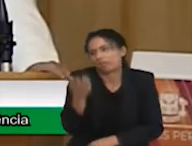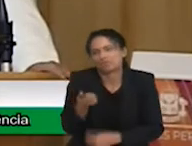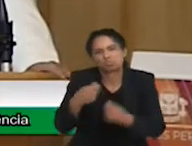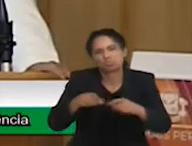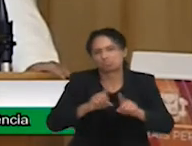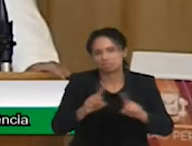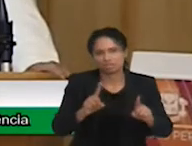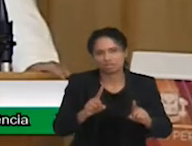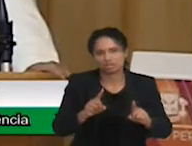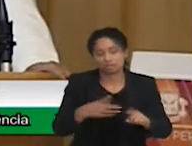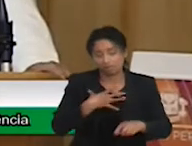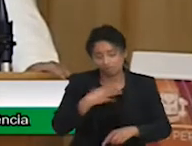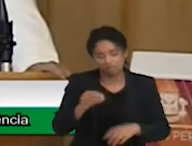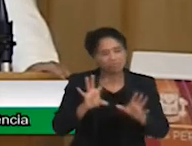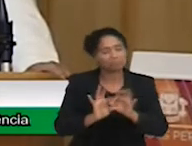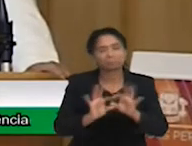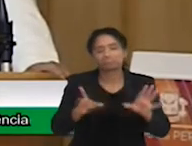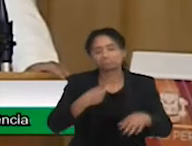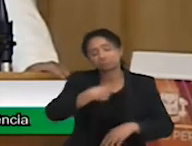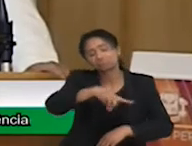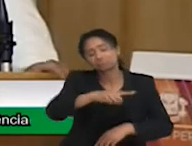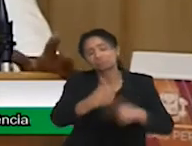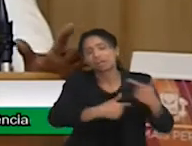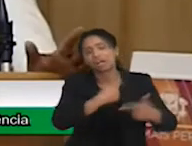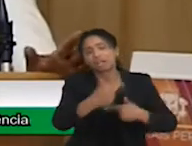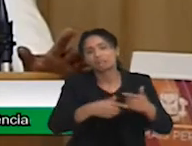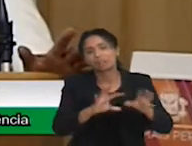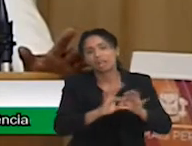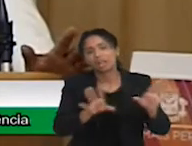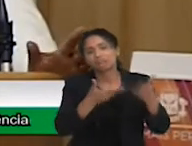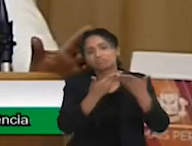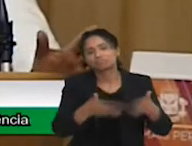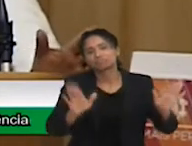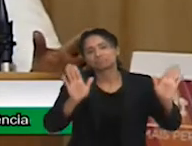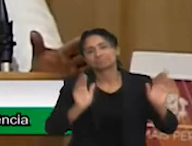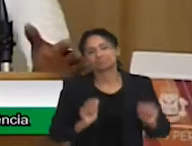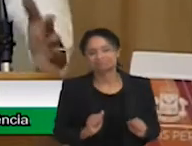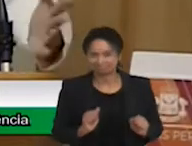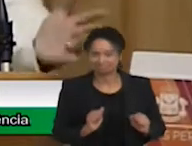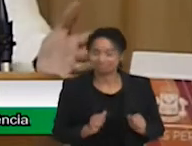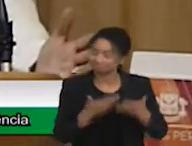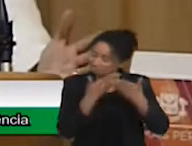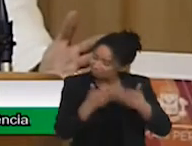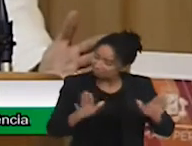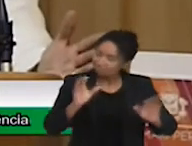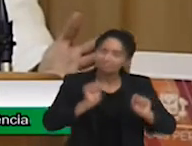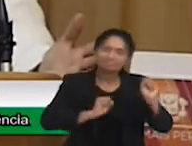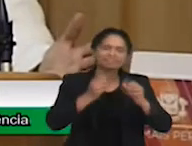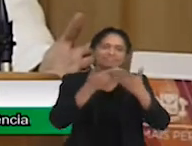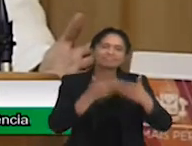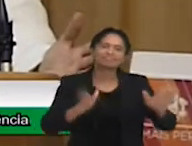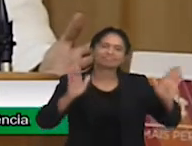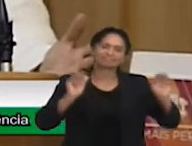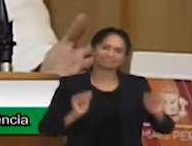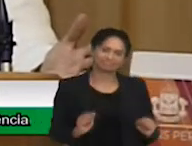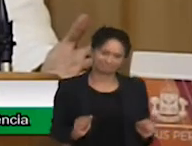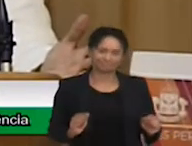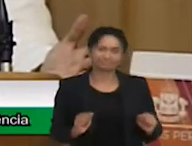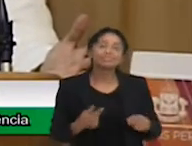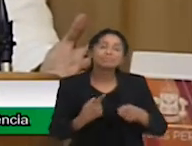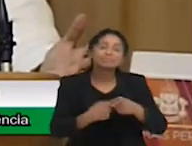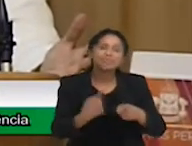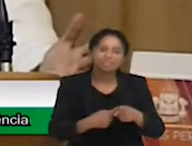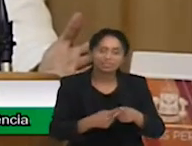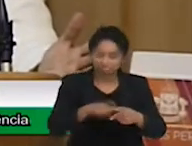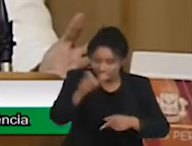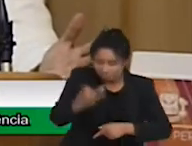ele tem autonomia com o autismo. As empresas estão trabalhando, estão abrindo as portas para eles, até porque são pessoas